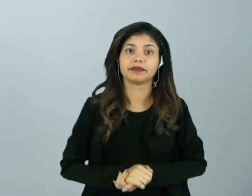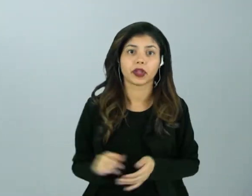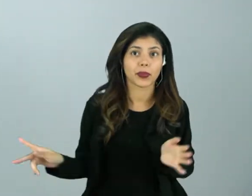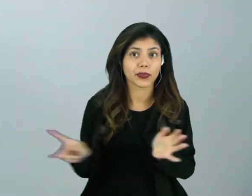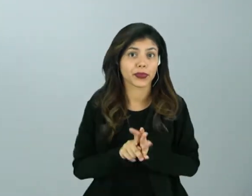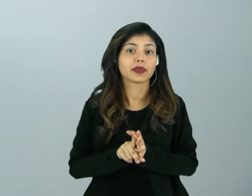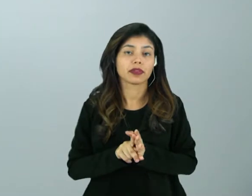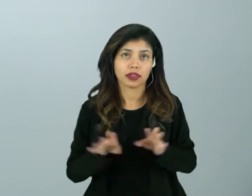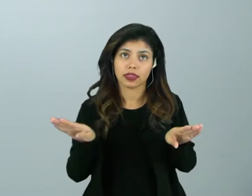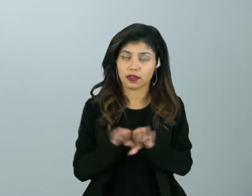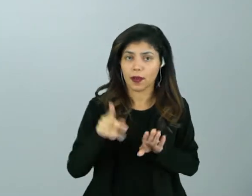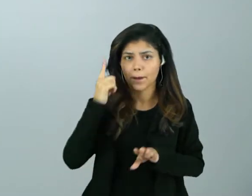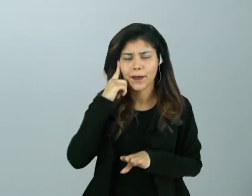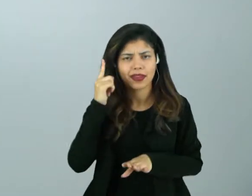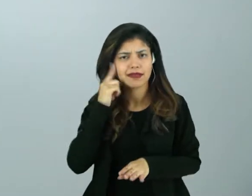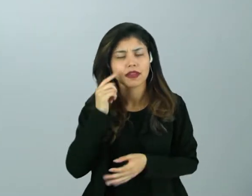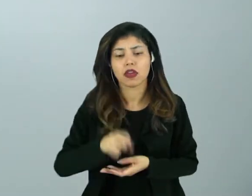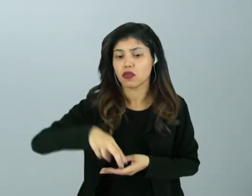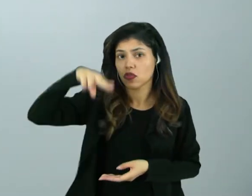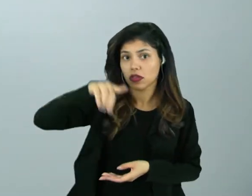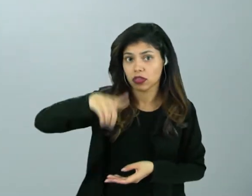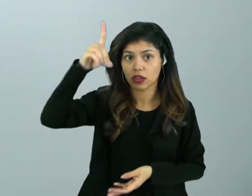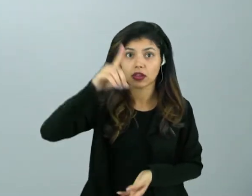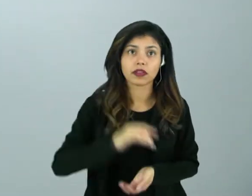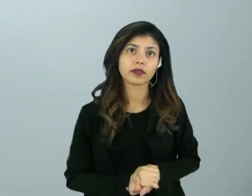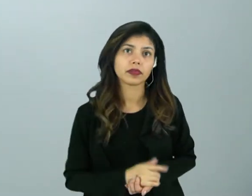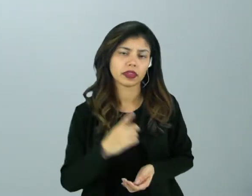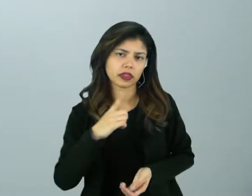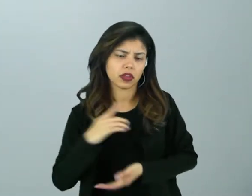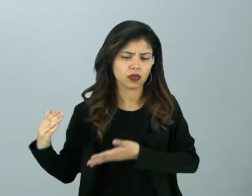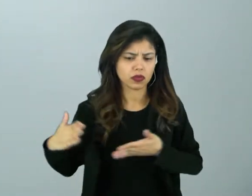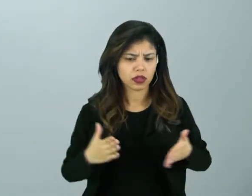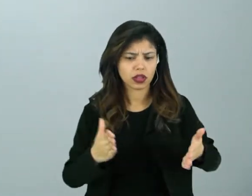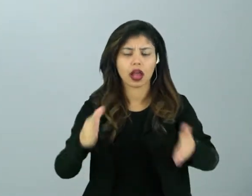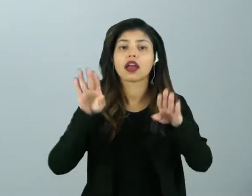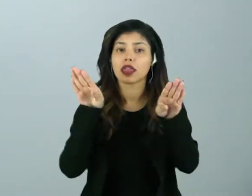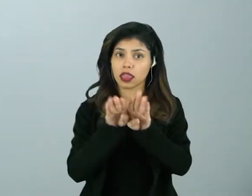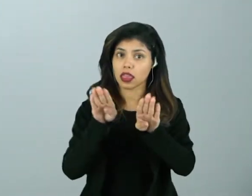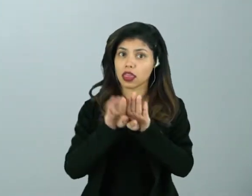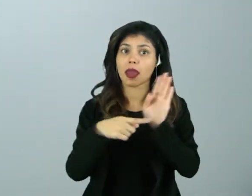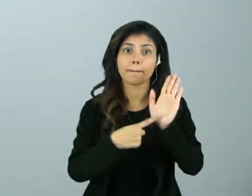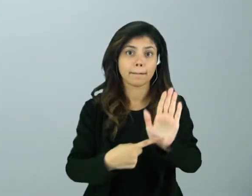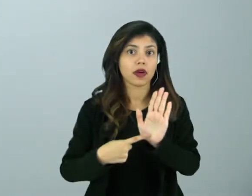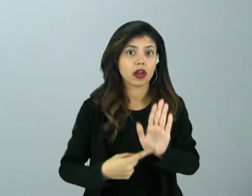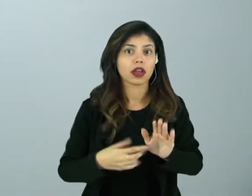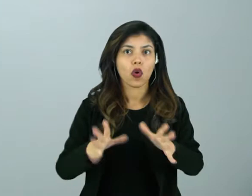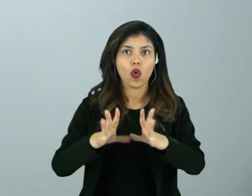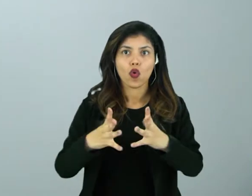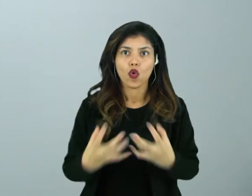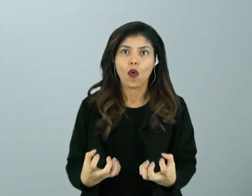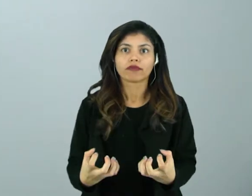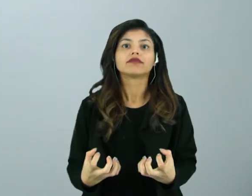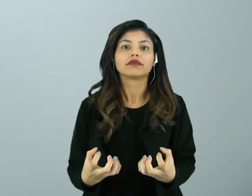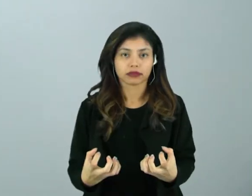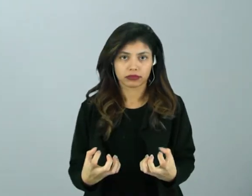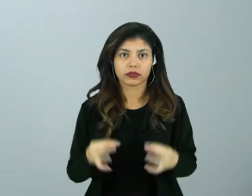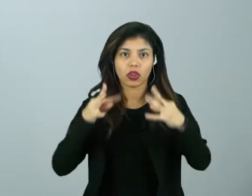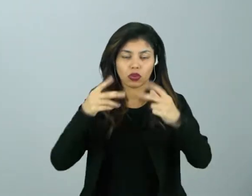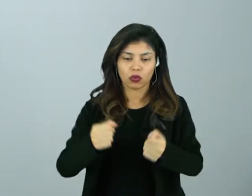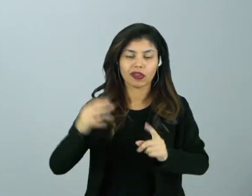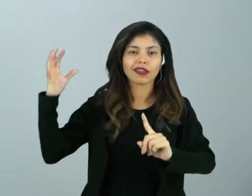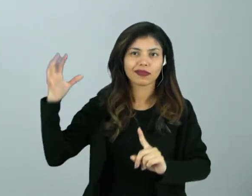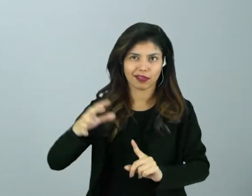nos rios do Nordeste, são rios intermitentes, que em determinado período do ano eles secam. Então isso tudo